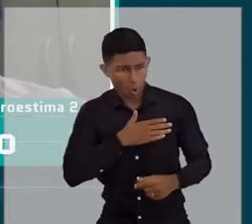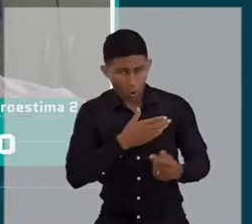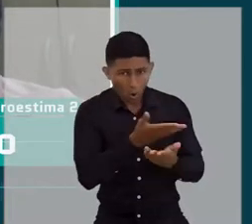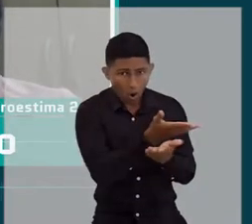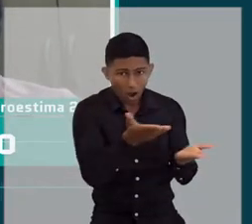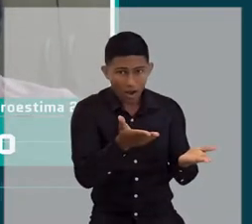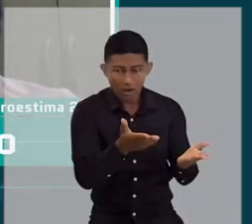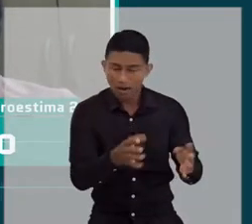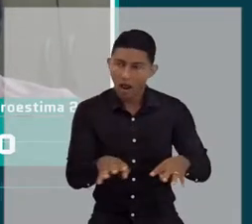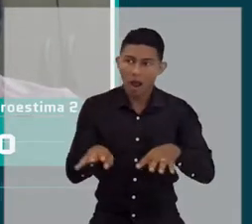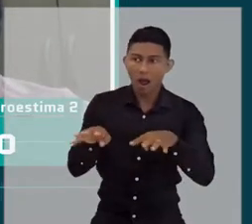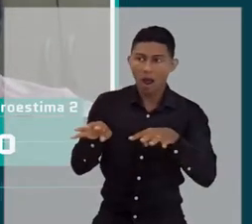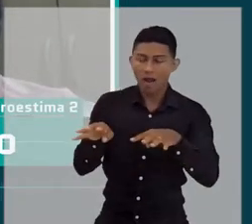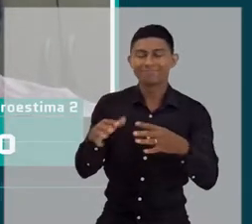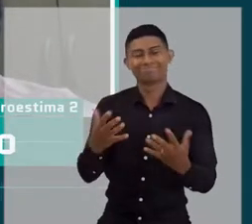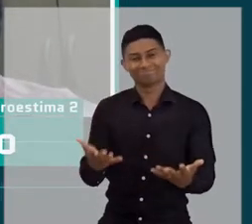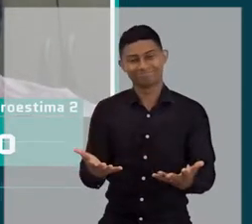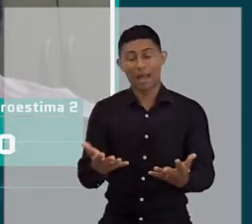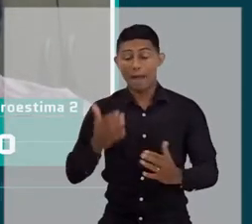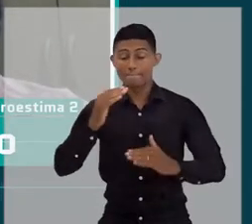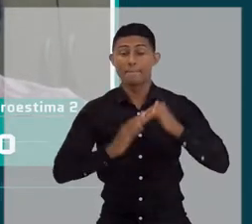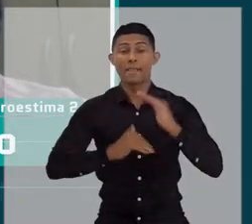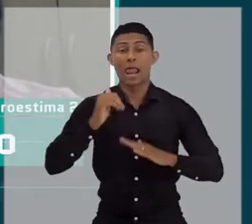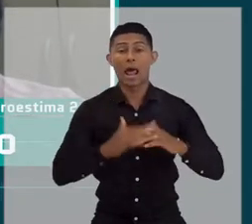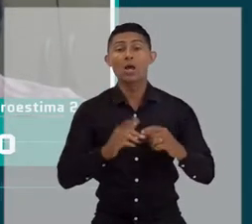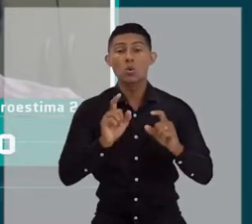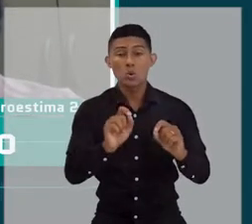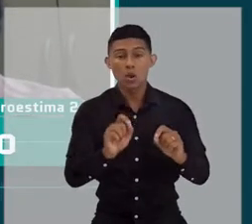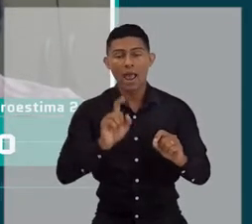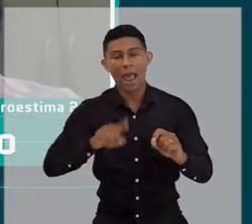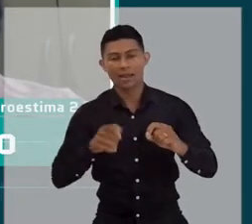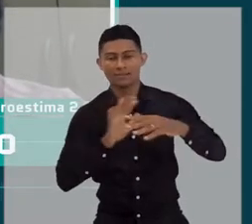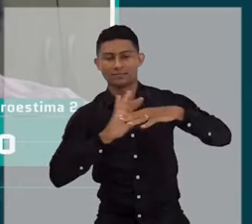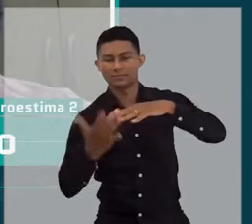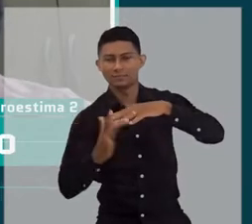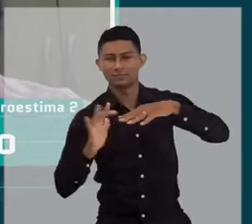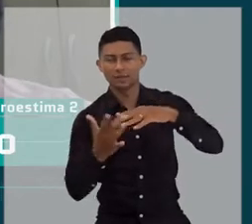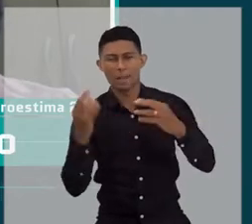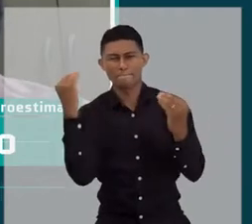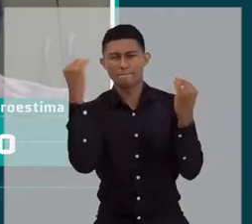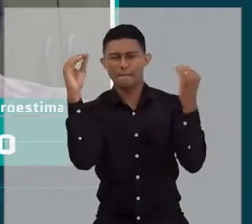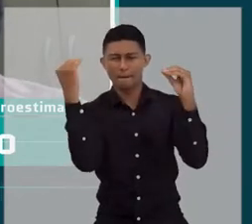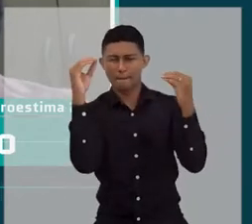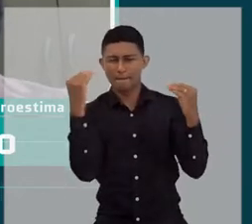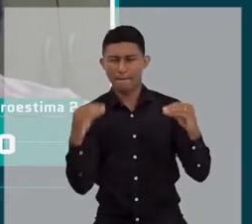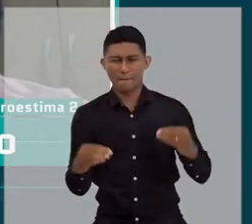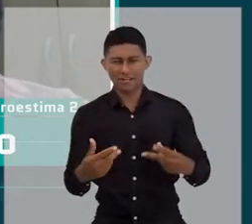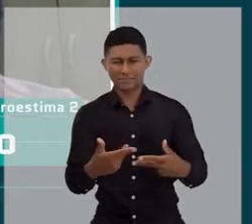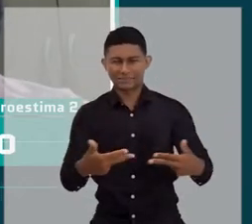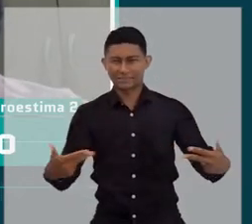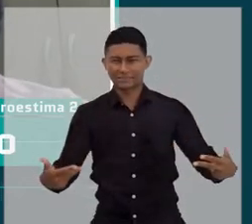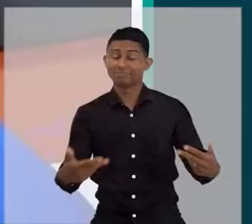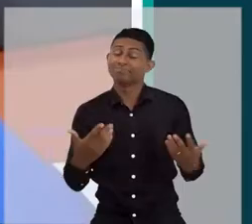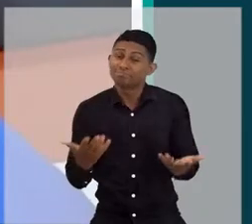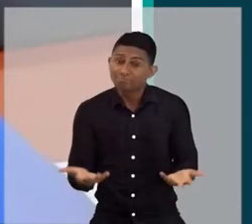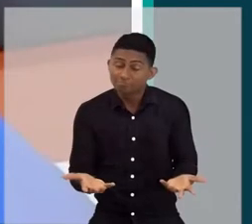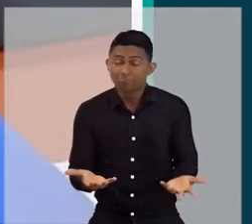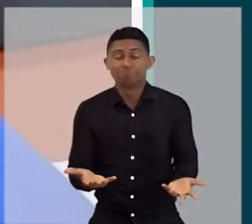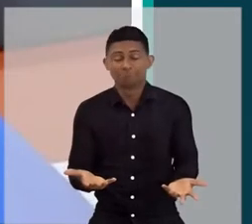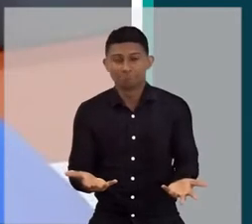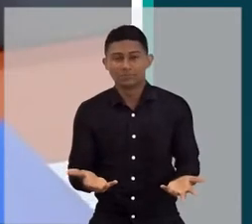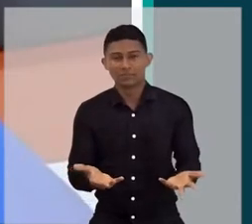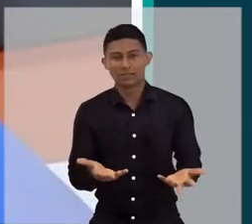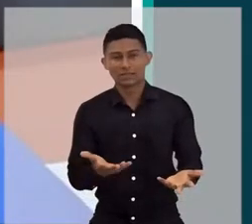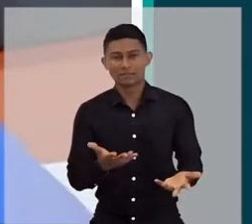a profissão é de criador de conteúdo digital. E dentro do mercado publicitário, tem